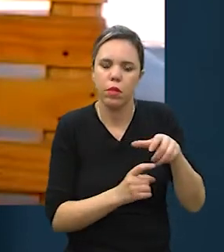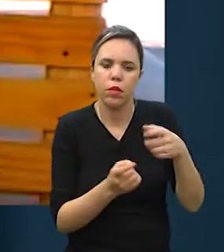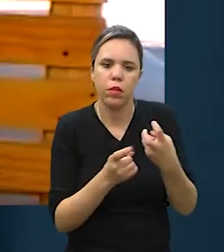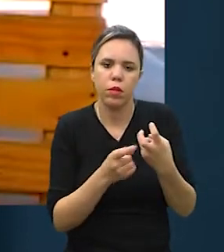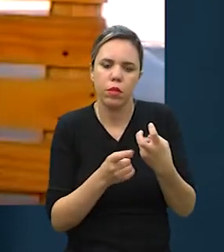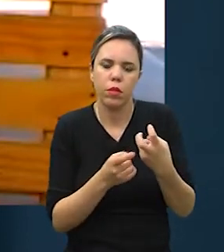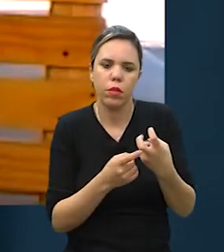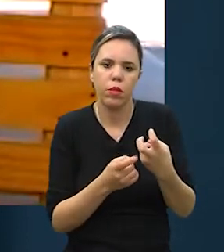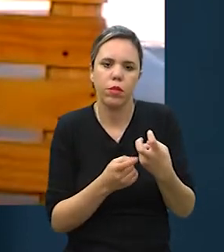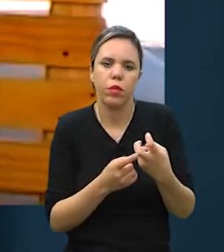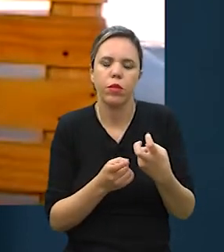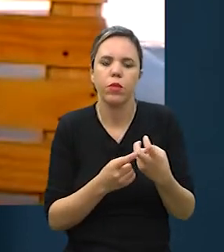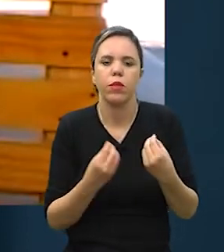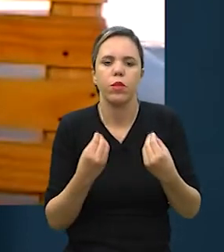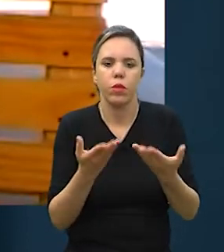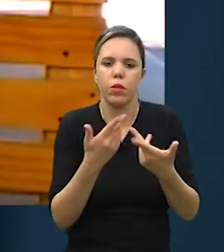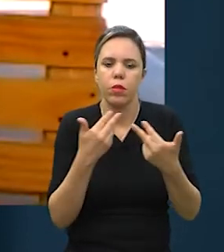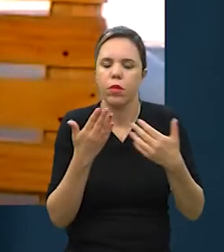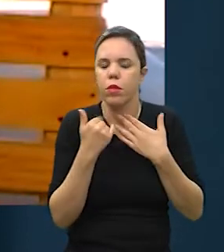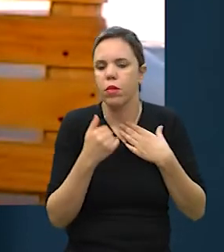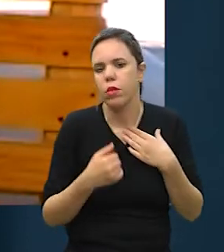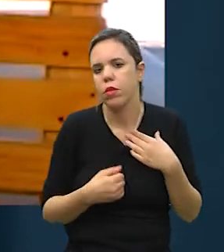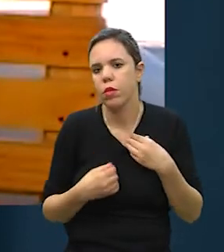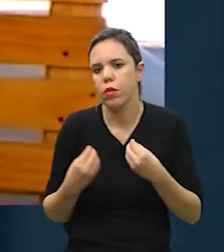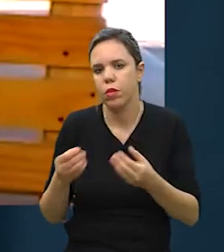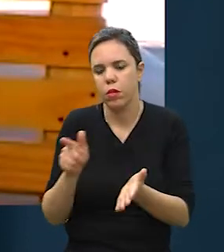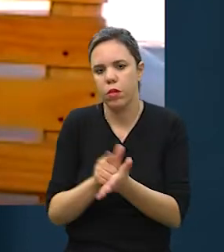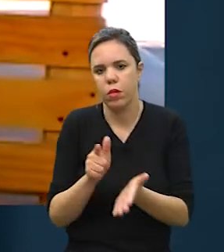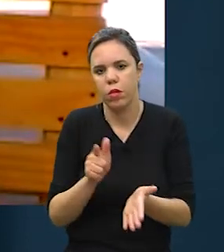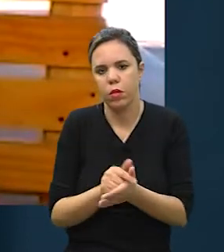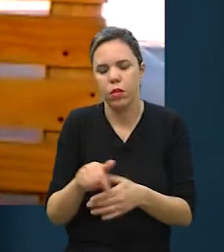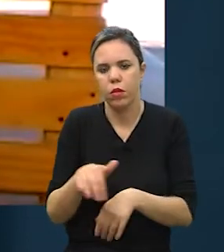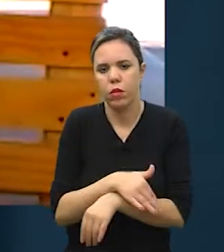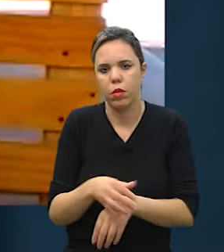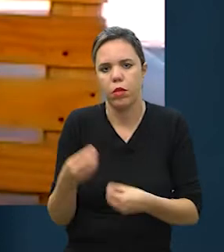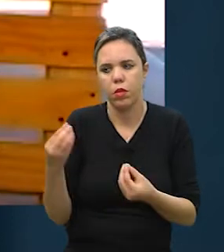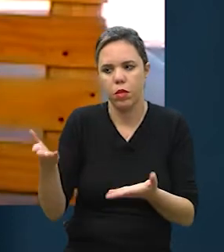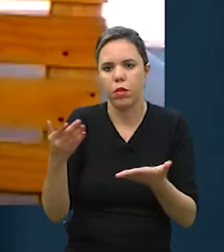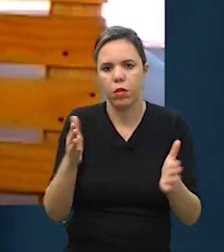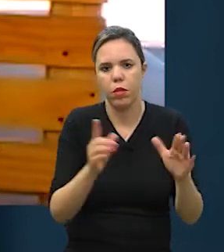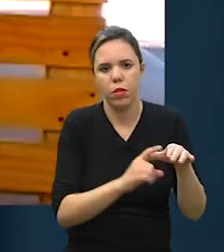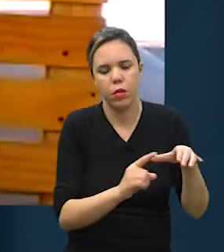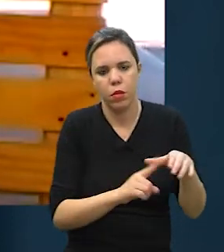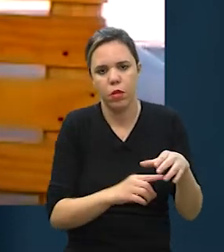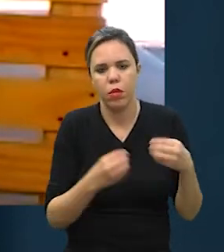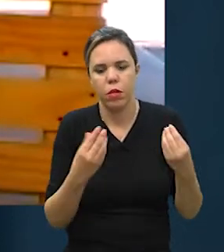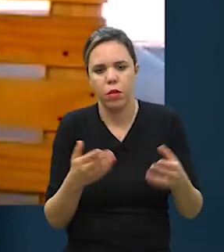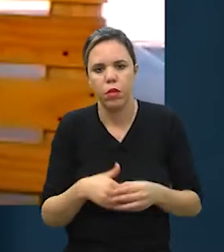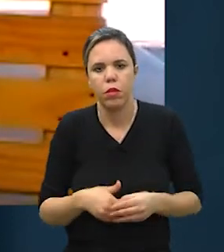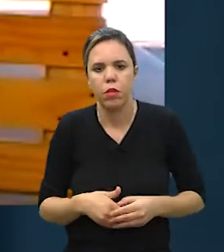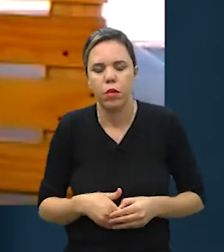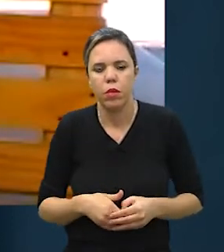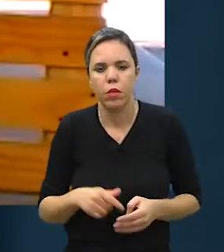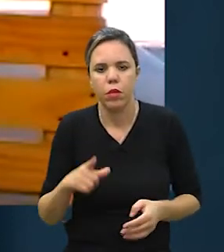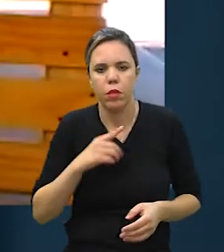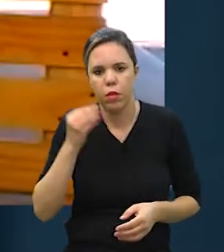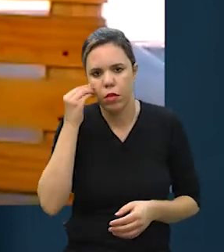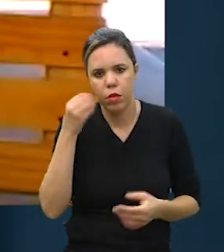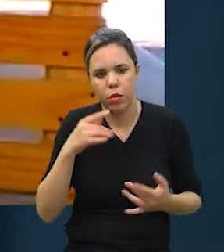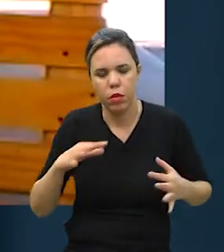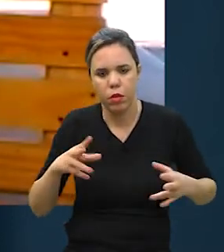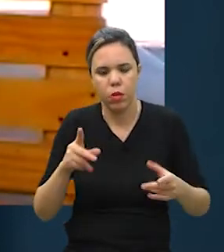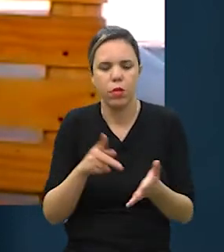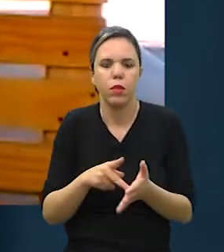clínicas veterinárias, entregar panfleto, panfletagem em rua, panfletagem em clínicas. A gente